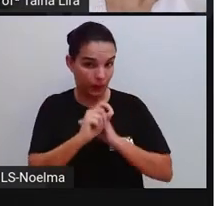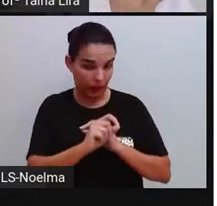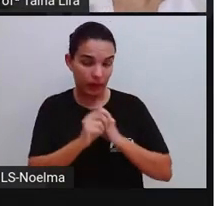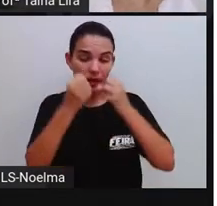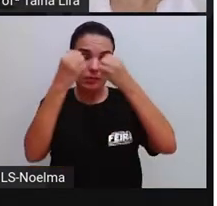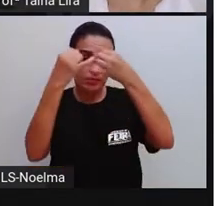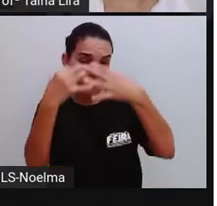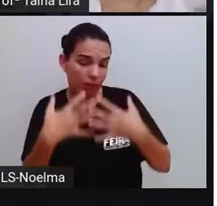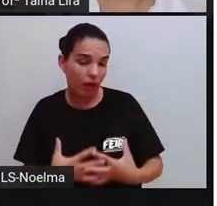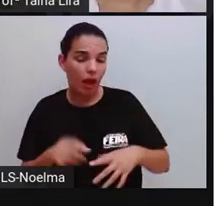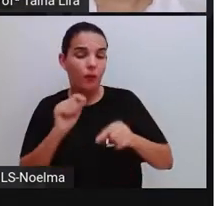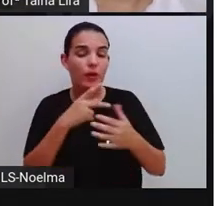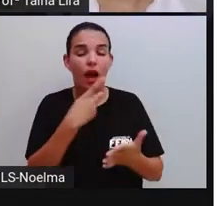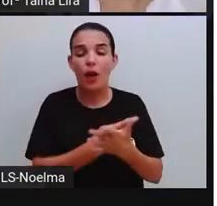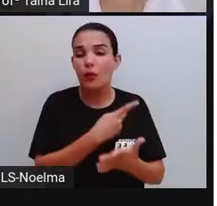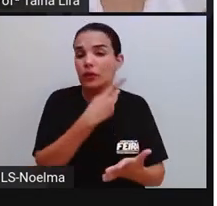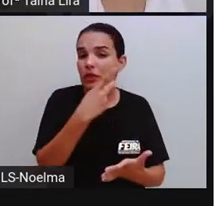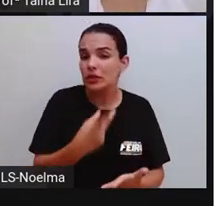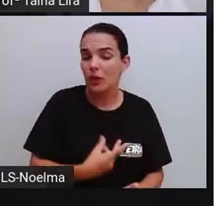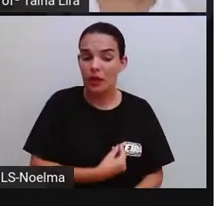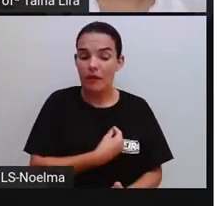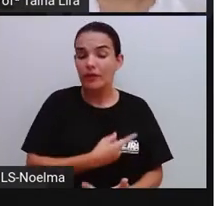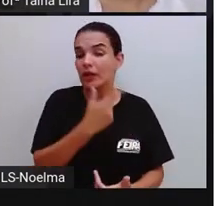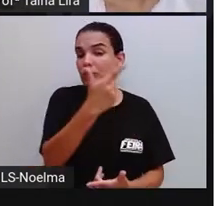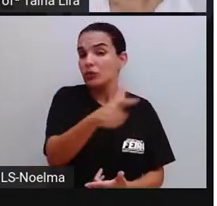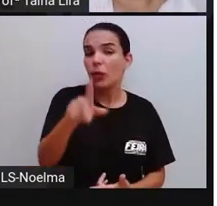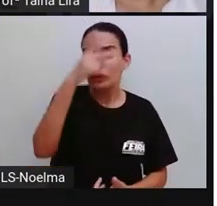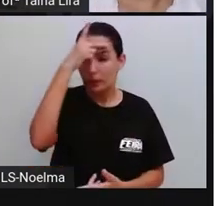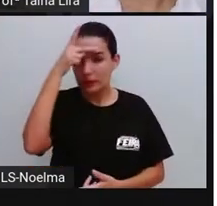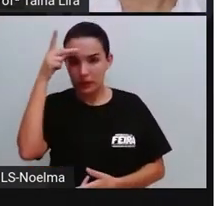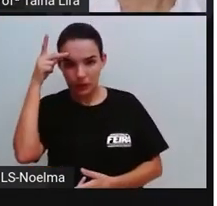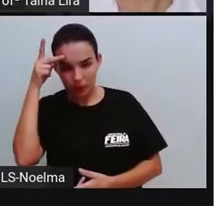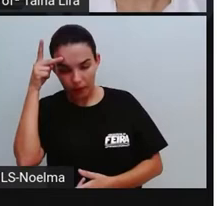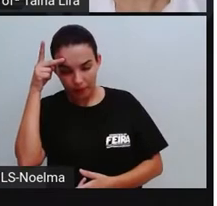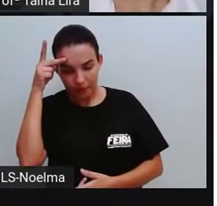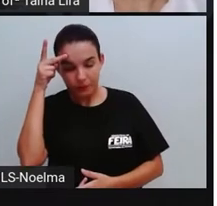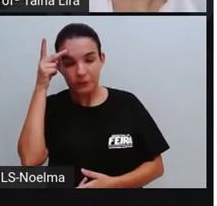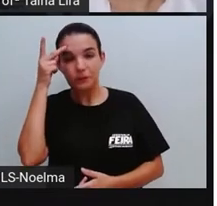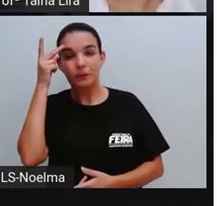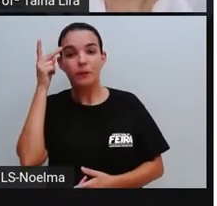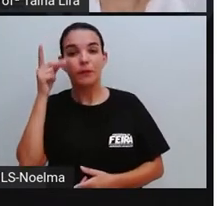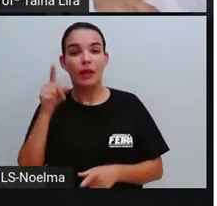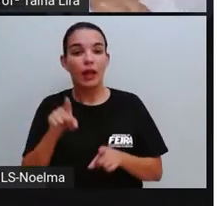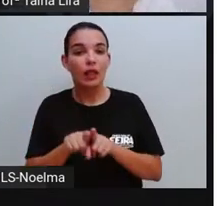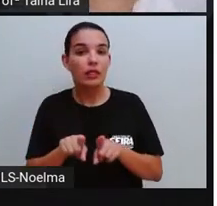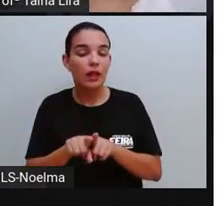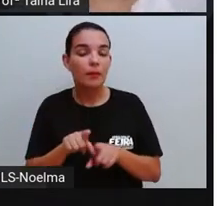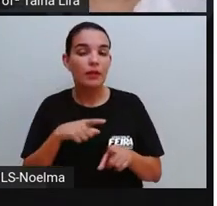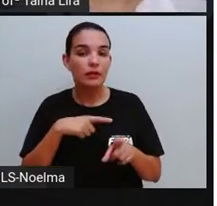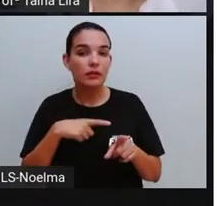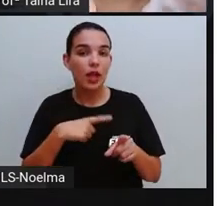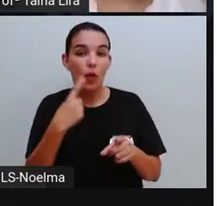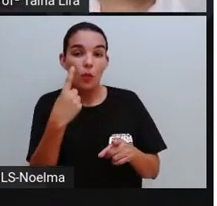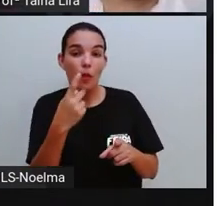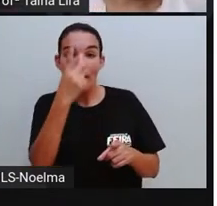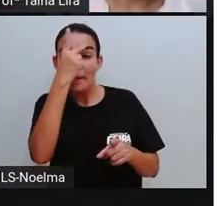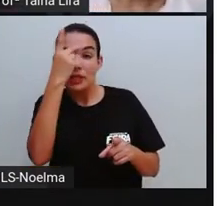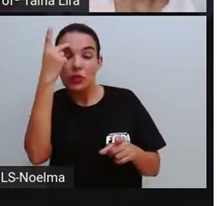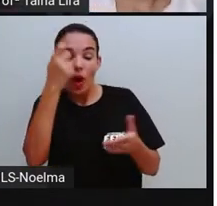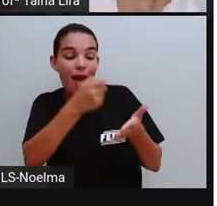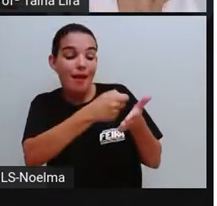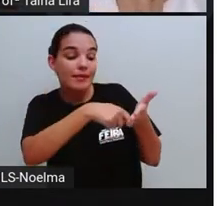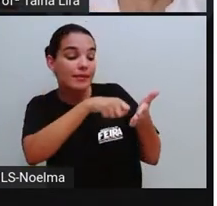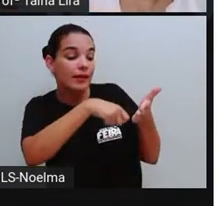os fatos, né, da vida de alguém. E na biografia, a gente tem uma pessoa escrevendo